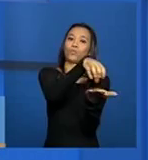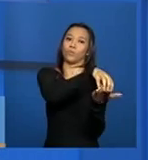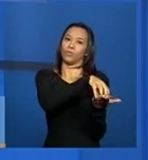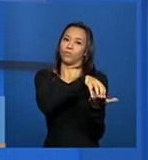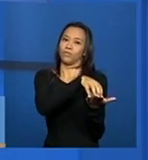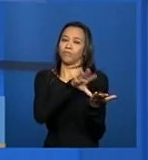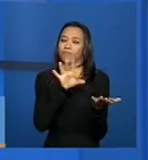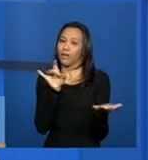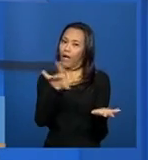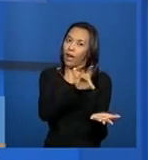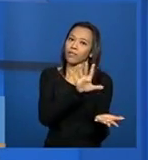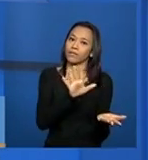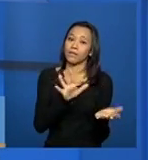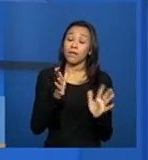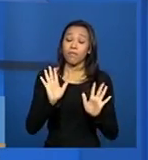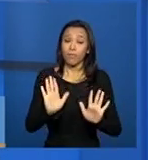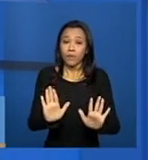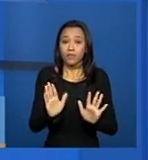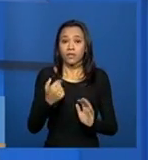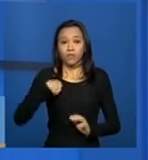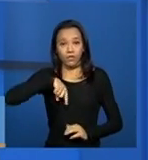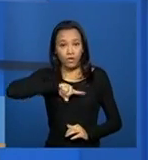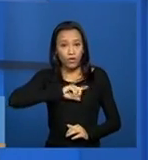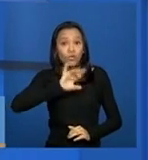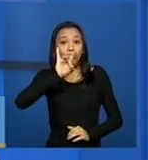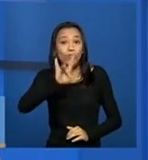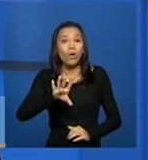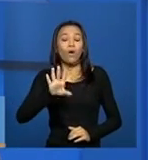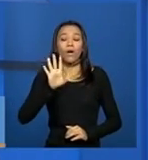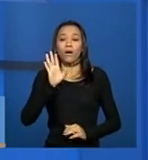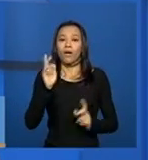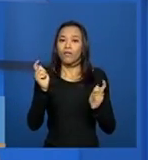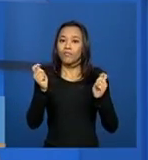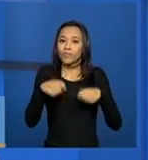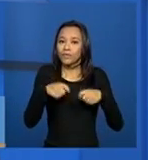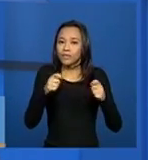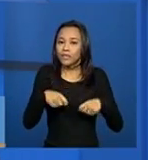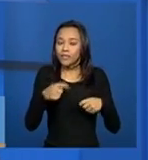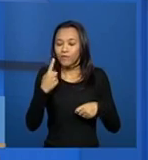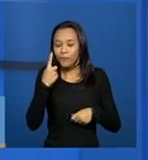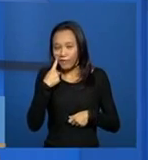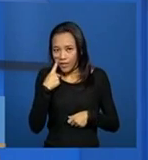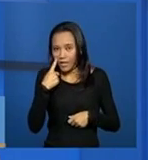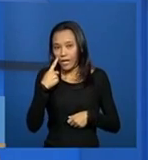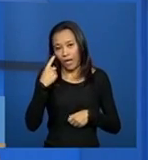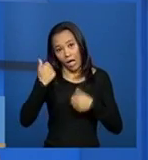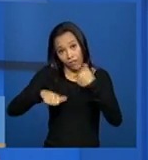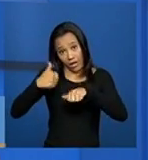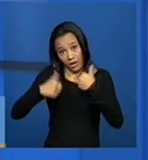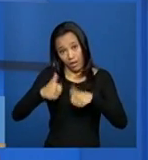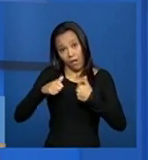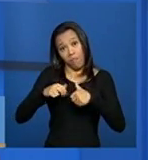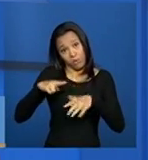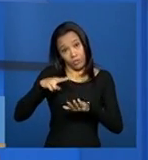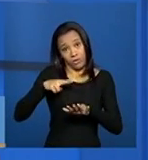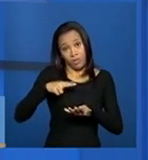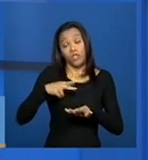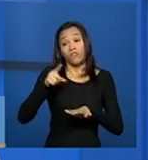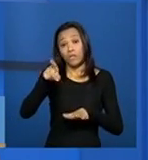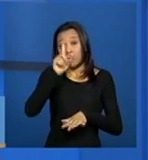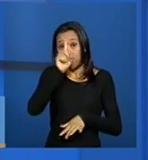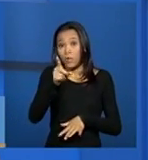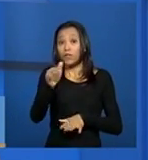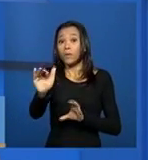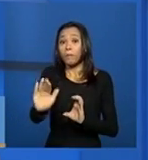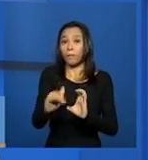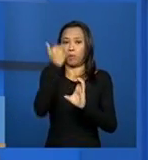maneira. Nesse caso, a gente só pode atender analisando a situação. Então, tem que mandar e-mail informando o erro que aconteceu para a